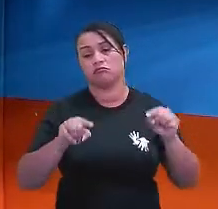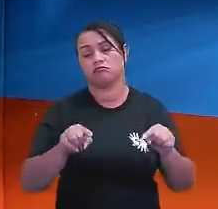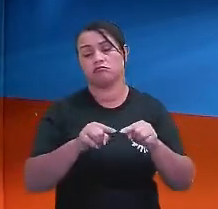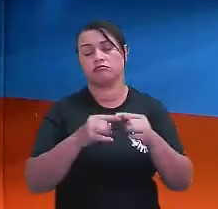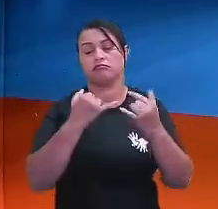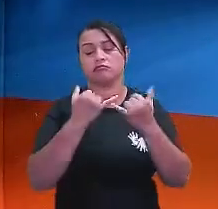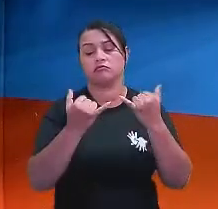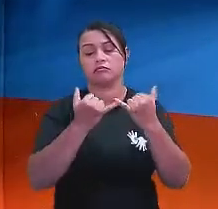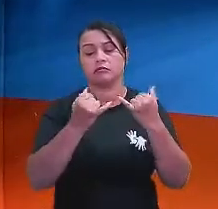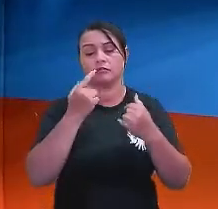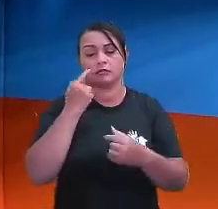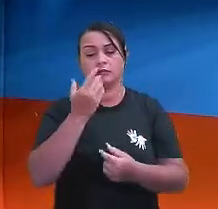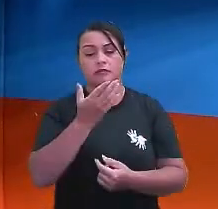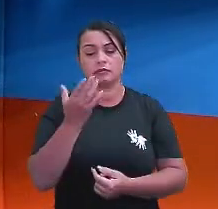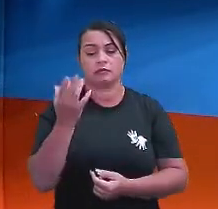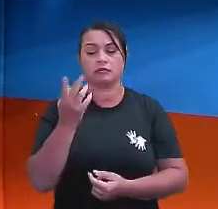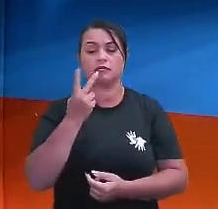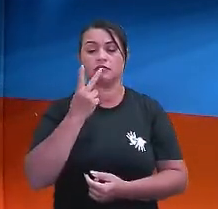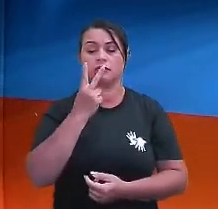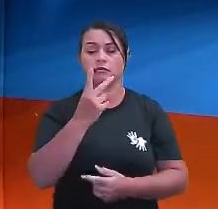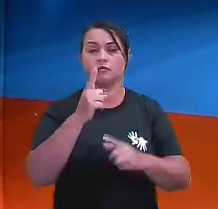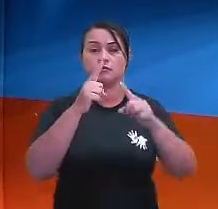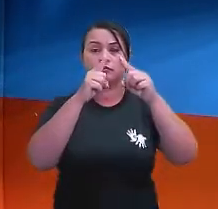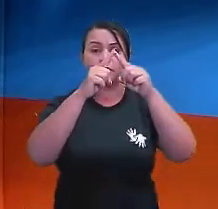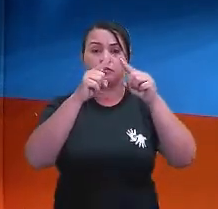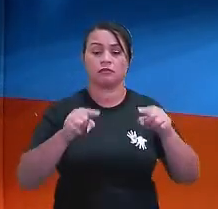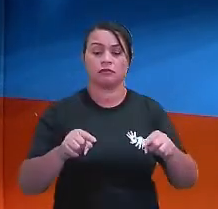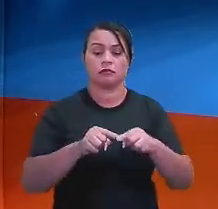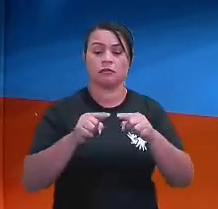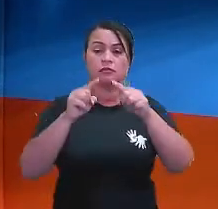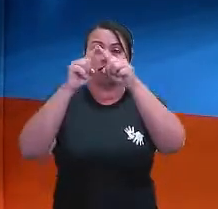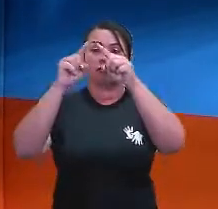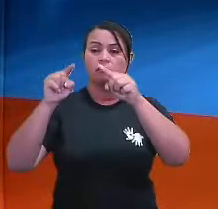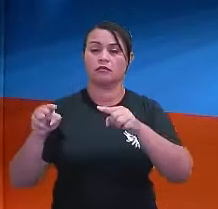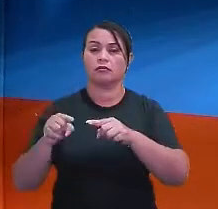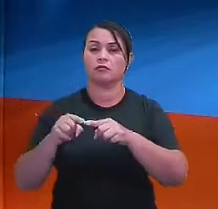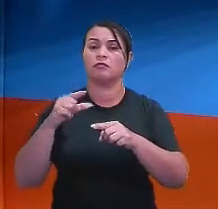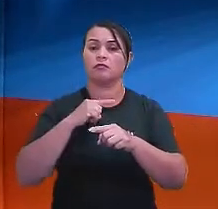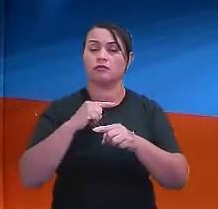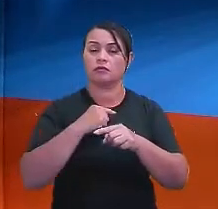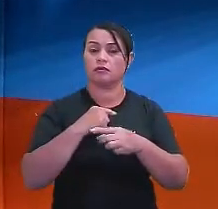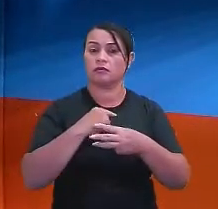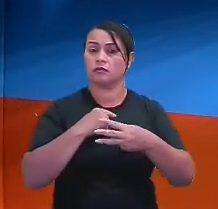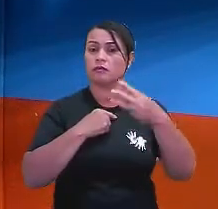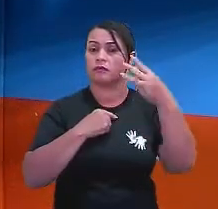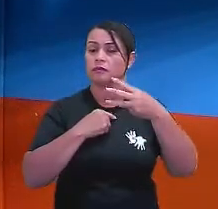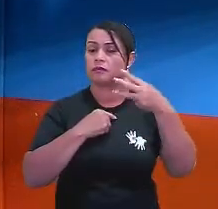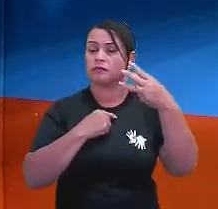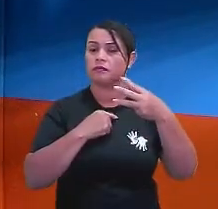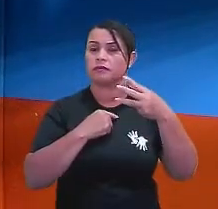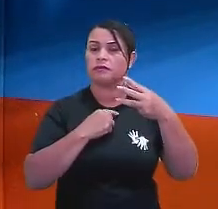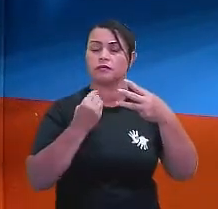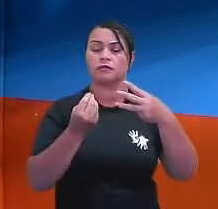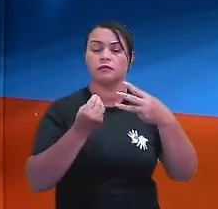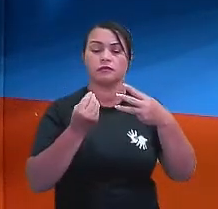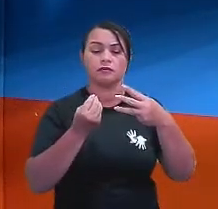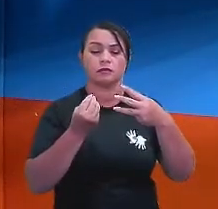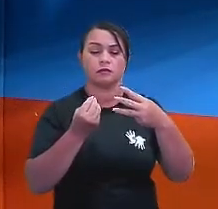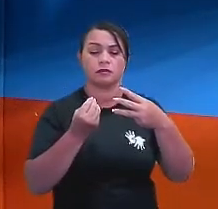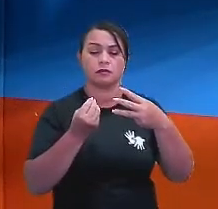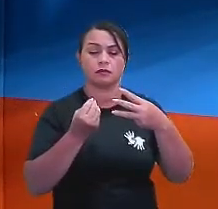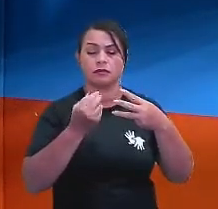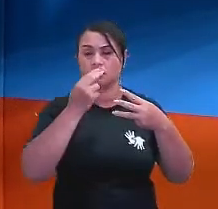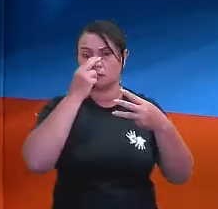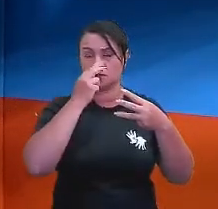semelhança de triângulo. Dois triângulos são semelhantes quando possuem os três ângulos ordenadamente congruentes, ou seja,